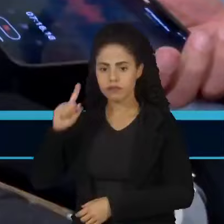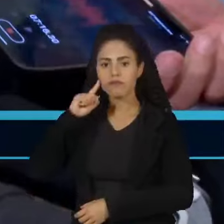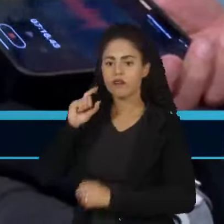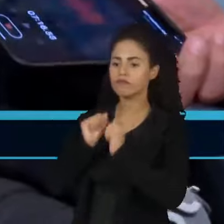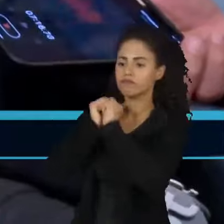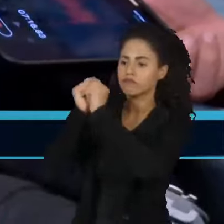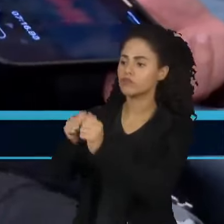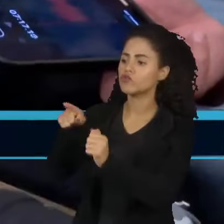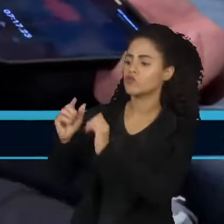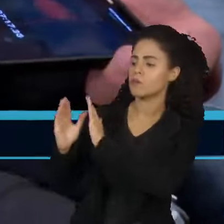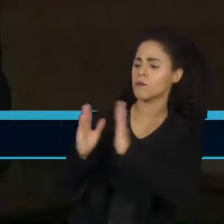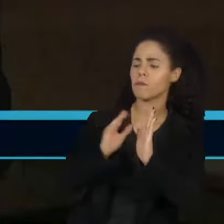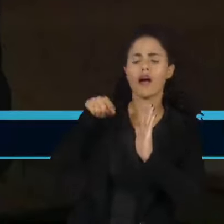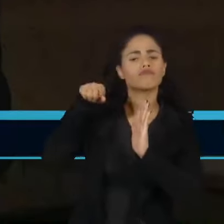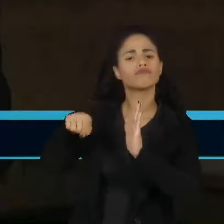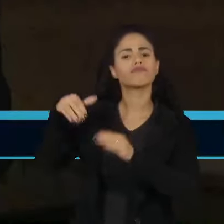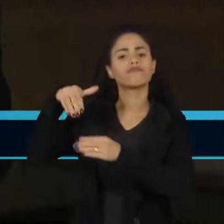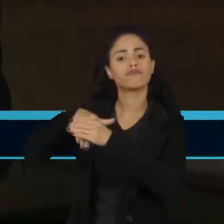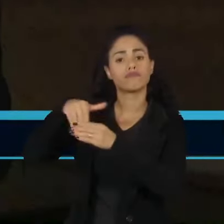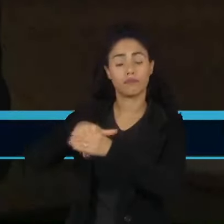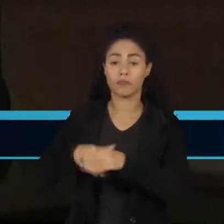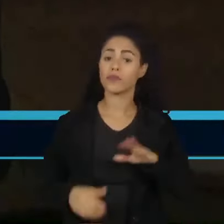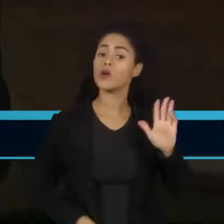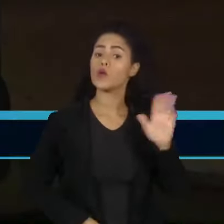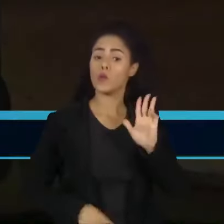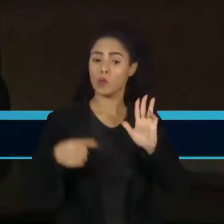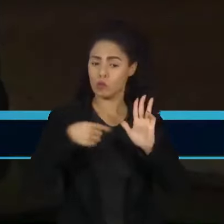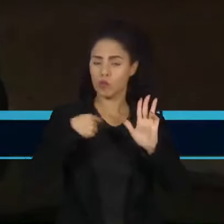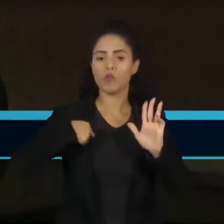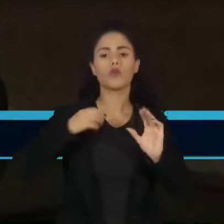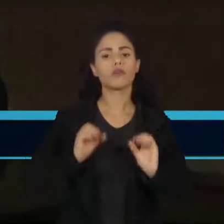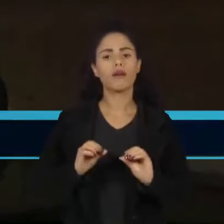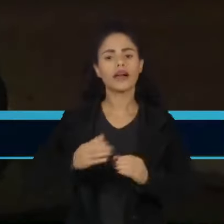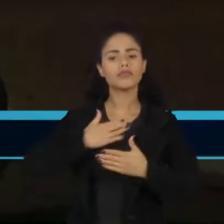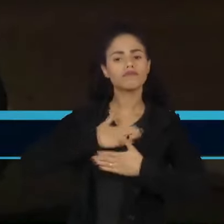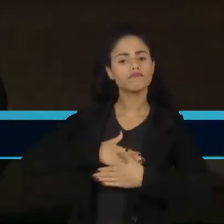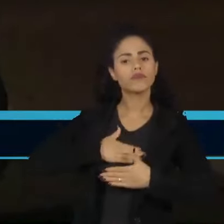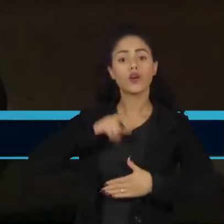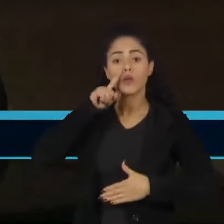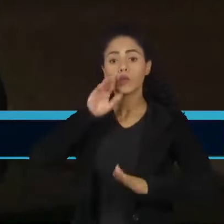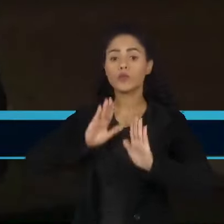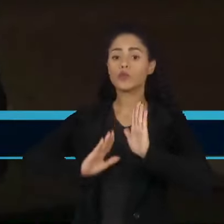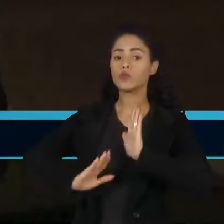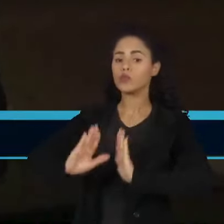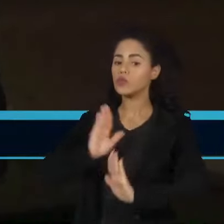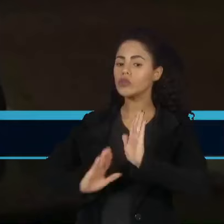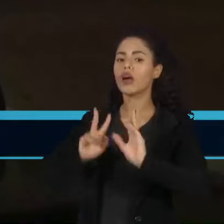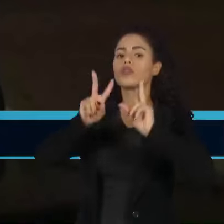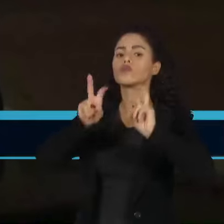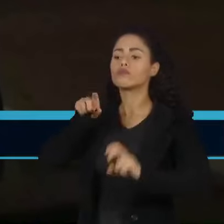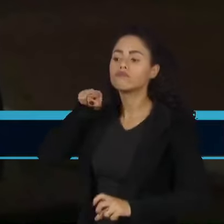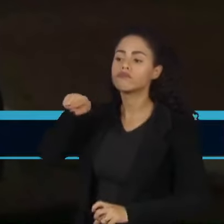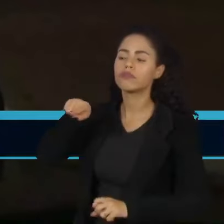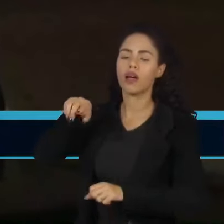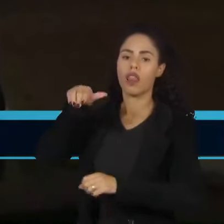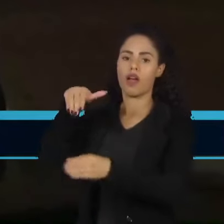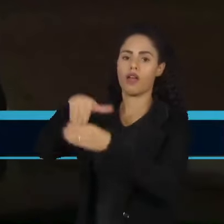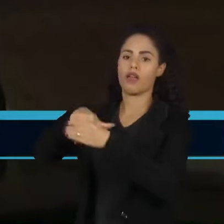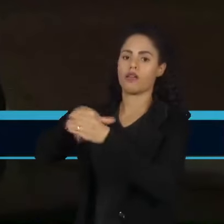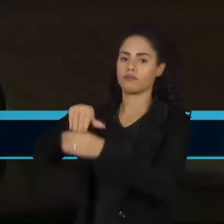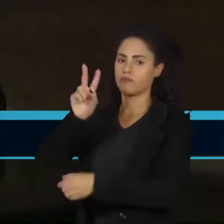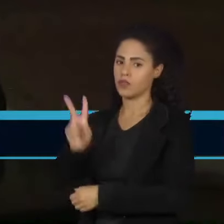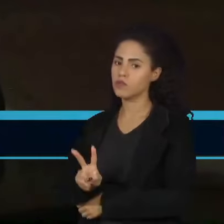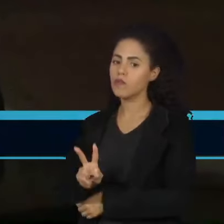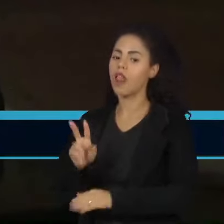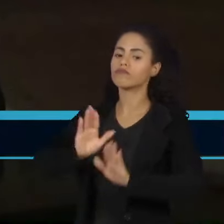acompanhar o processo eleitoral. Lula tem adotado um tom mais cauteloso ao se referir às eleições venezuelanas.